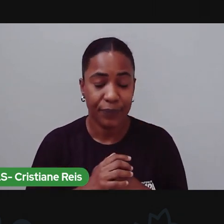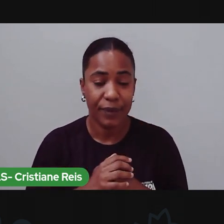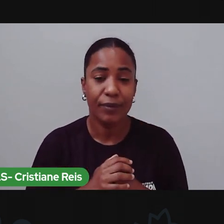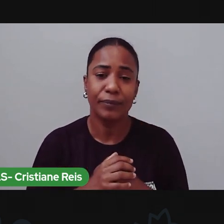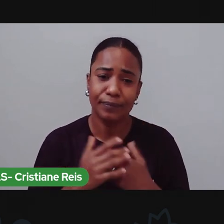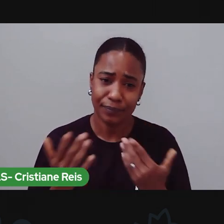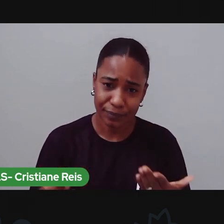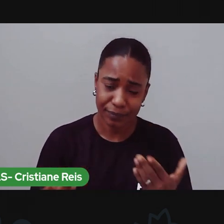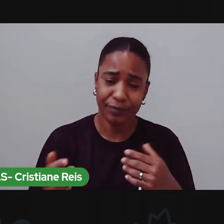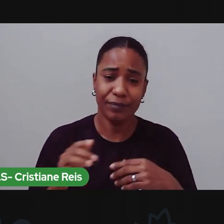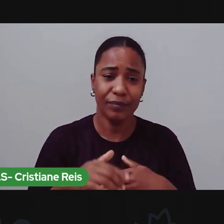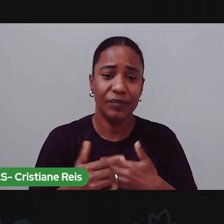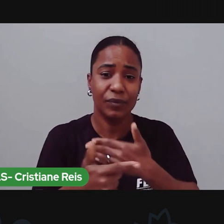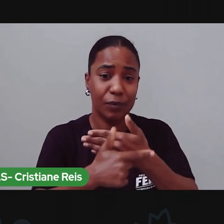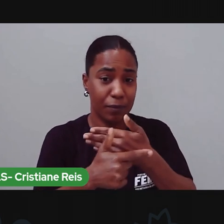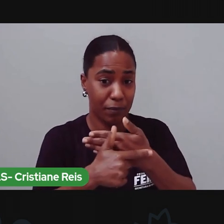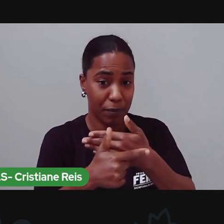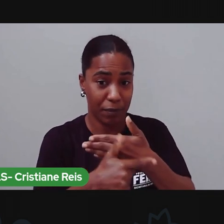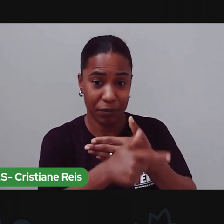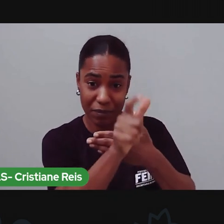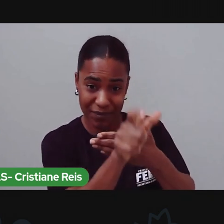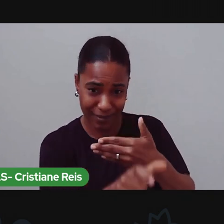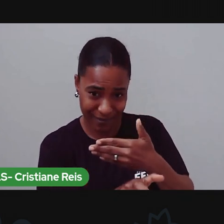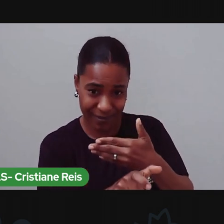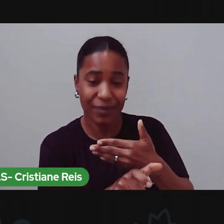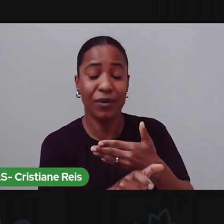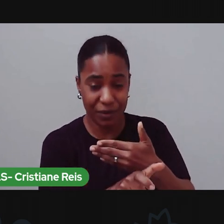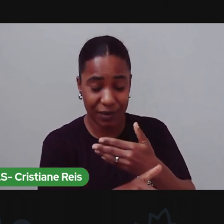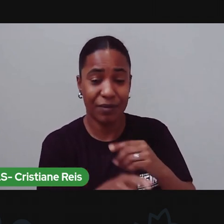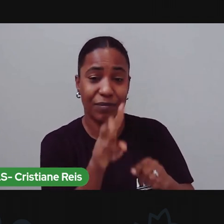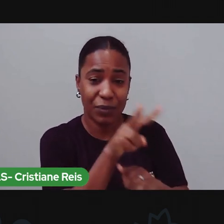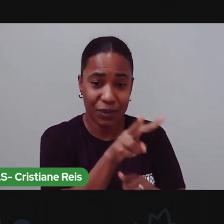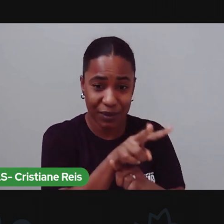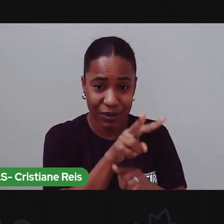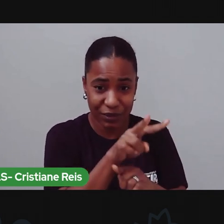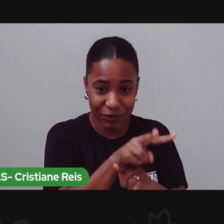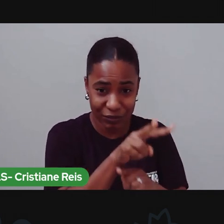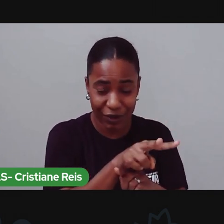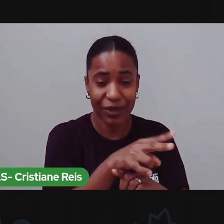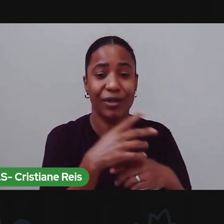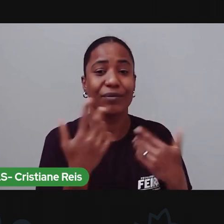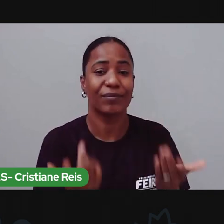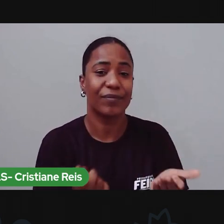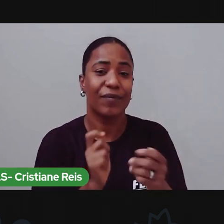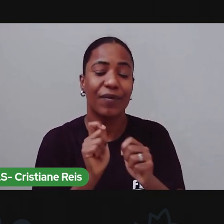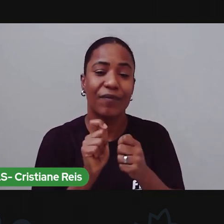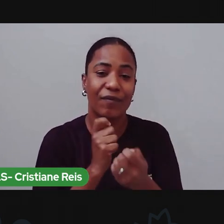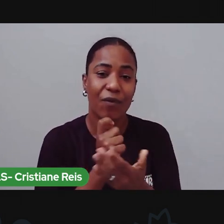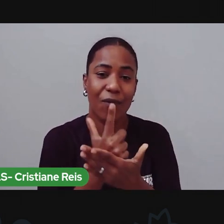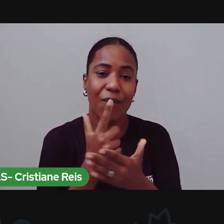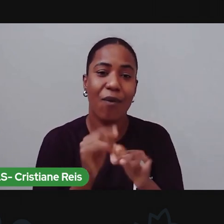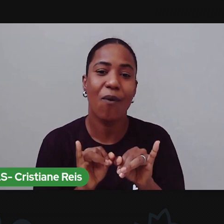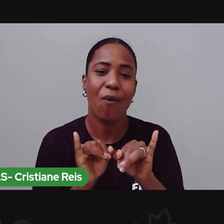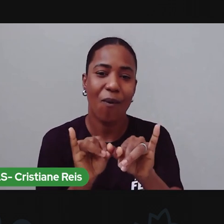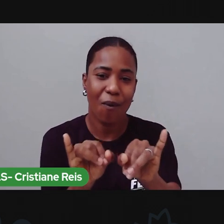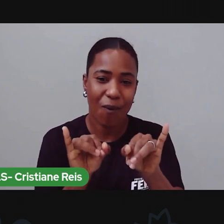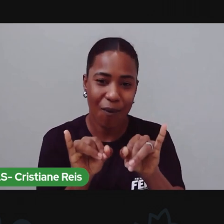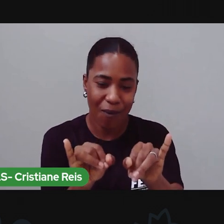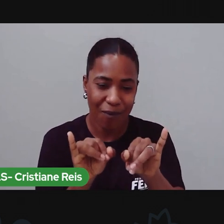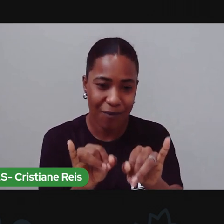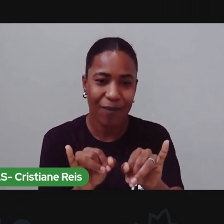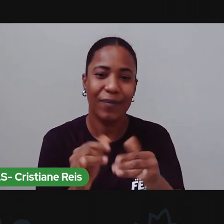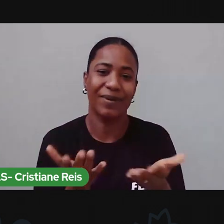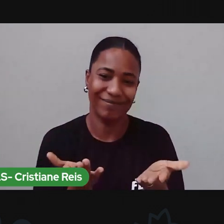proteger, de fazer compras. Isso está muito relacionado às coisas que os adultos